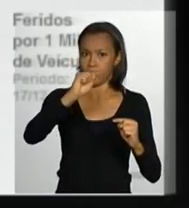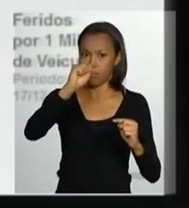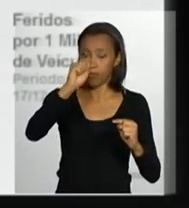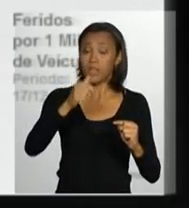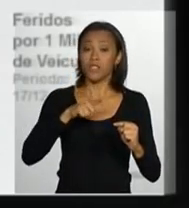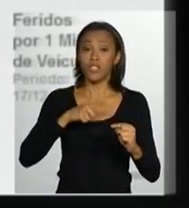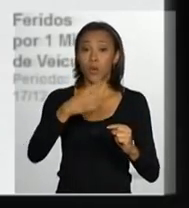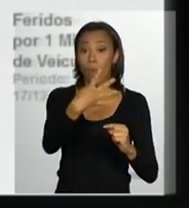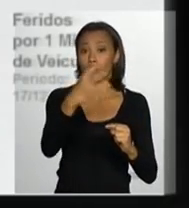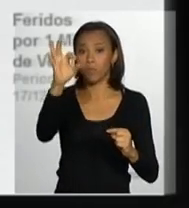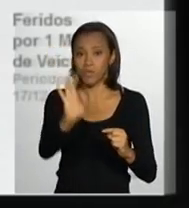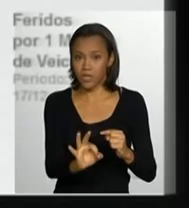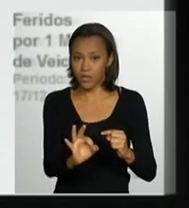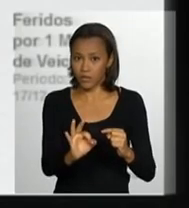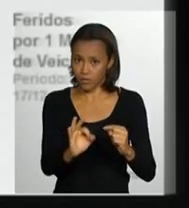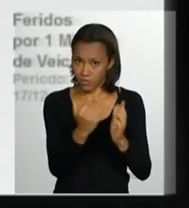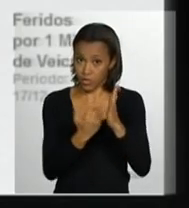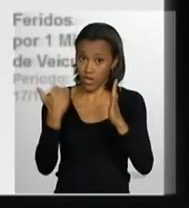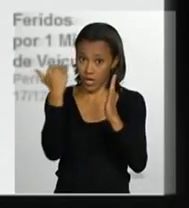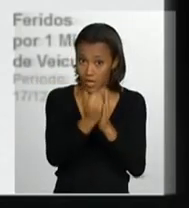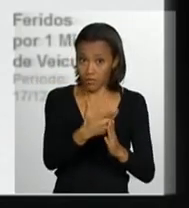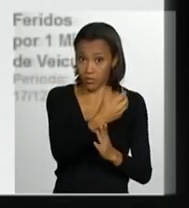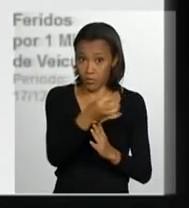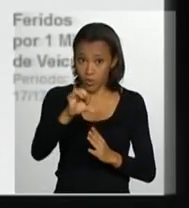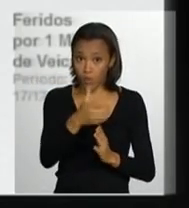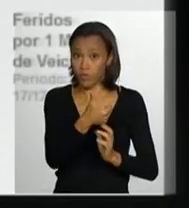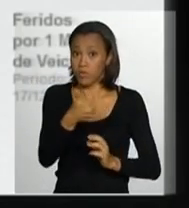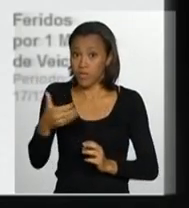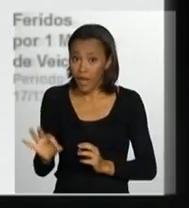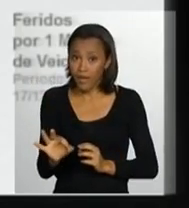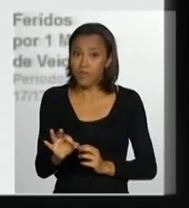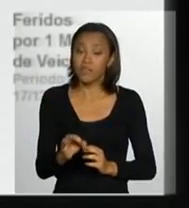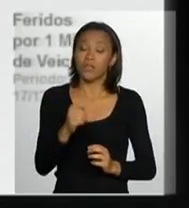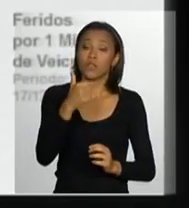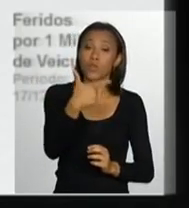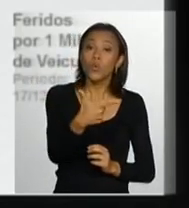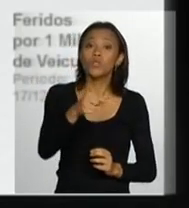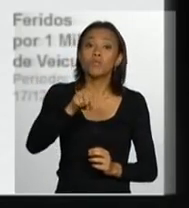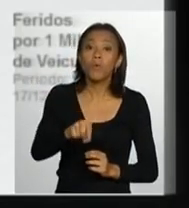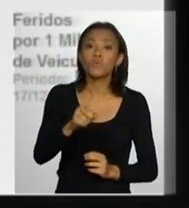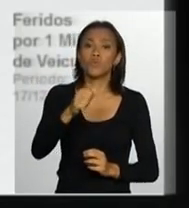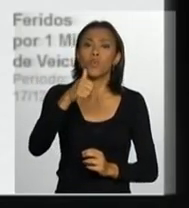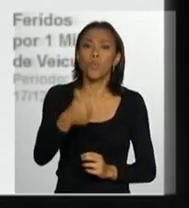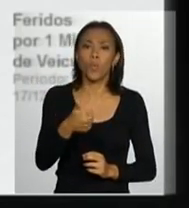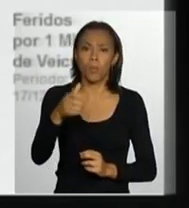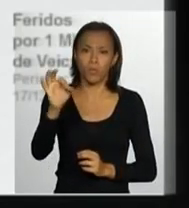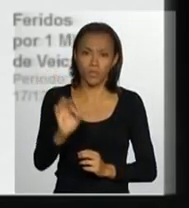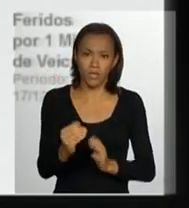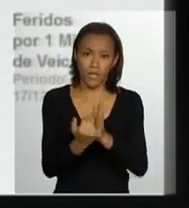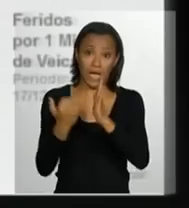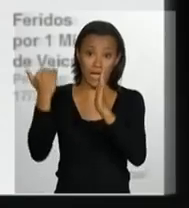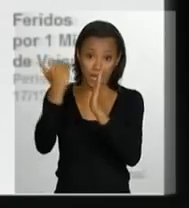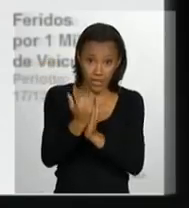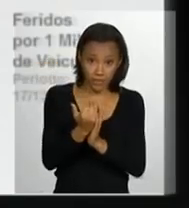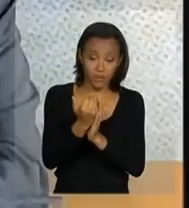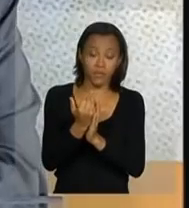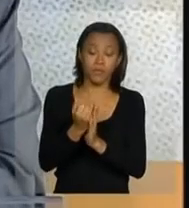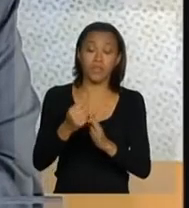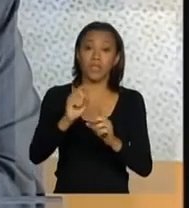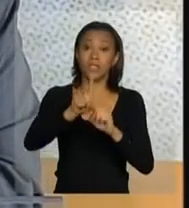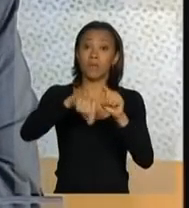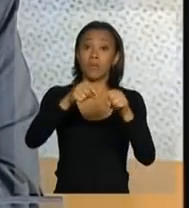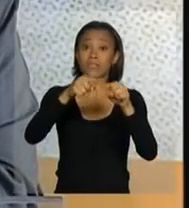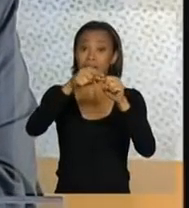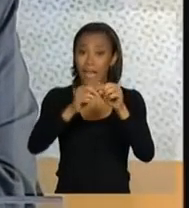tínhamos 4% de acréscimo em 2009 e 2010, 2,1% de acréscimo em 2010 e em 2011, e